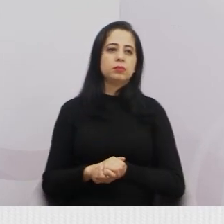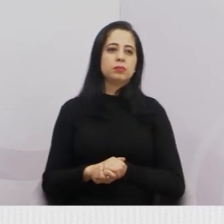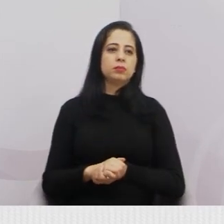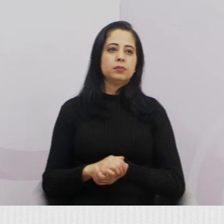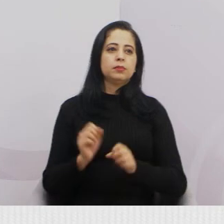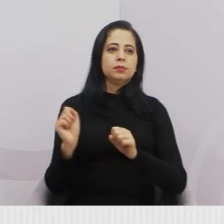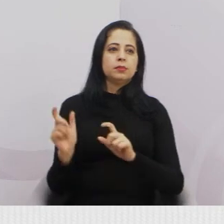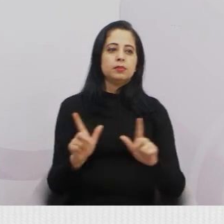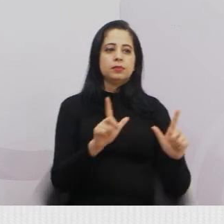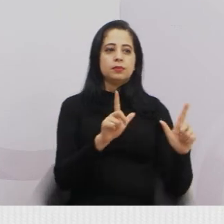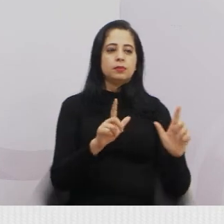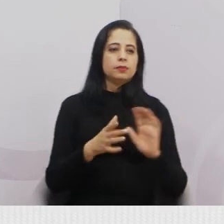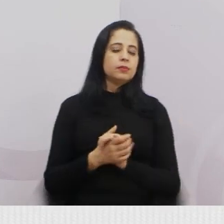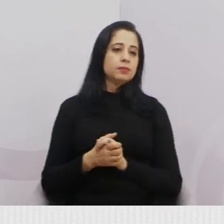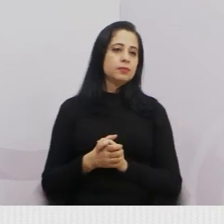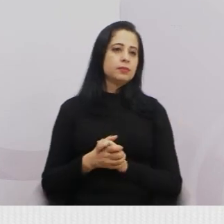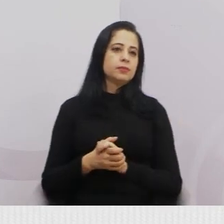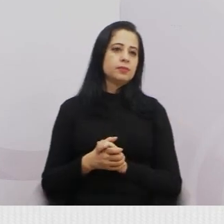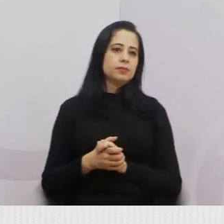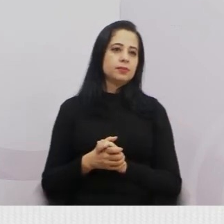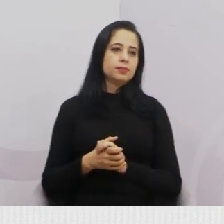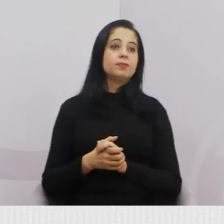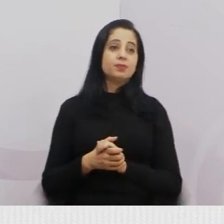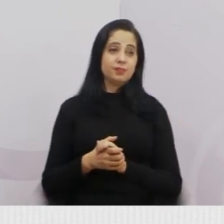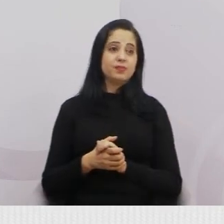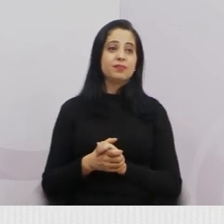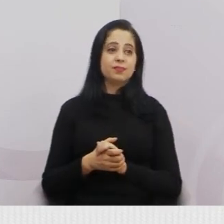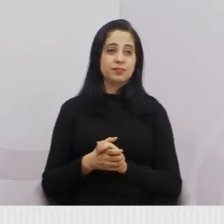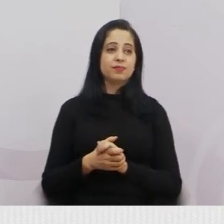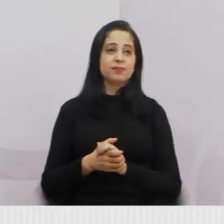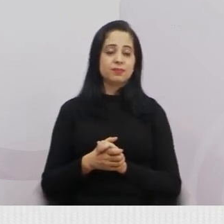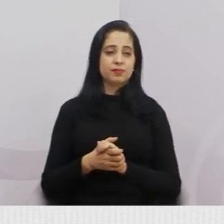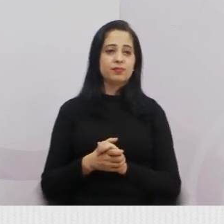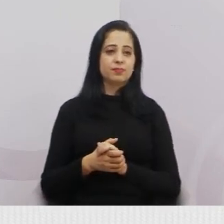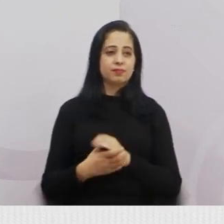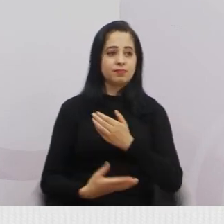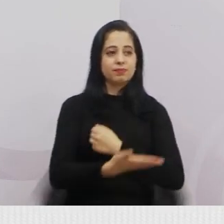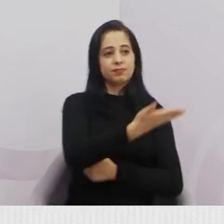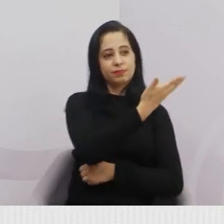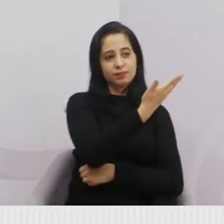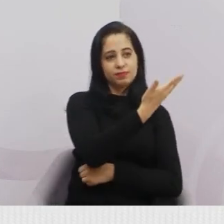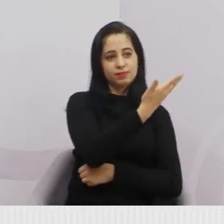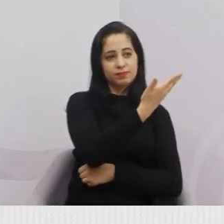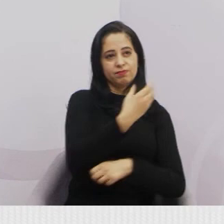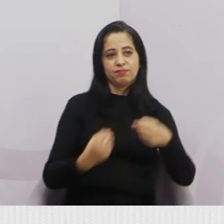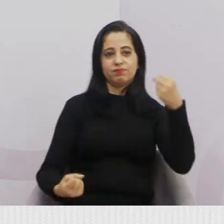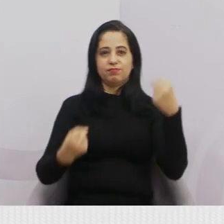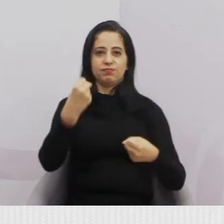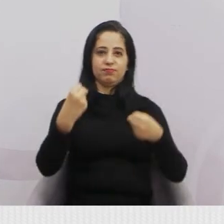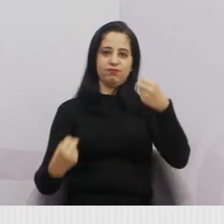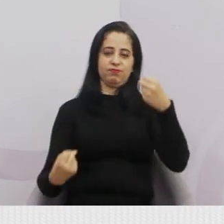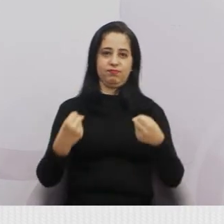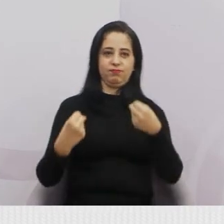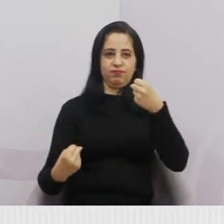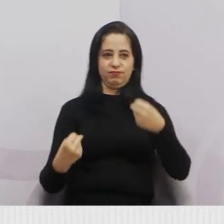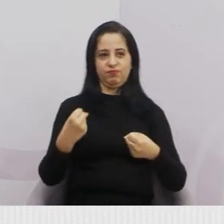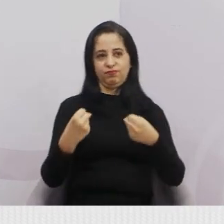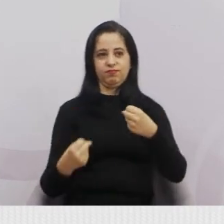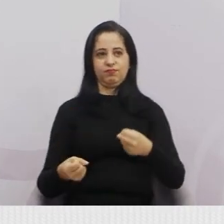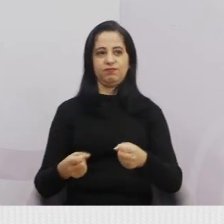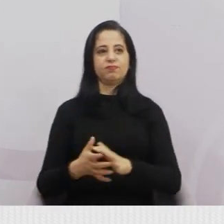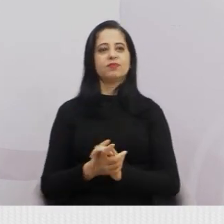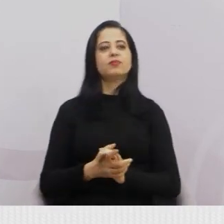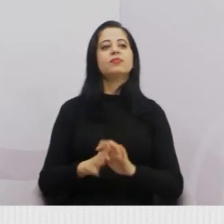Bom, próximo slide. Novos equipamentos chegando para a Prefeitura, principalmente para a